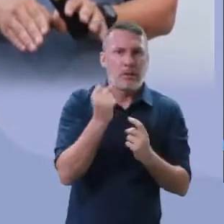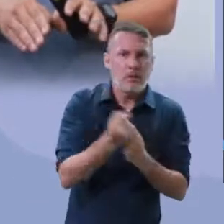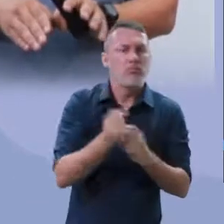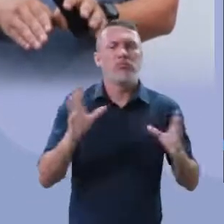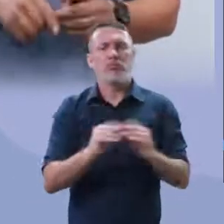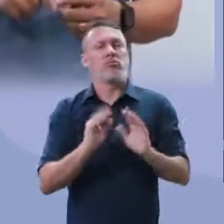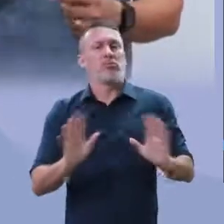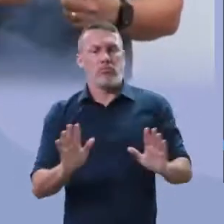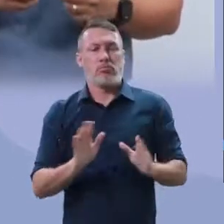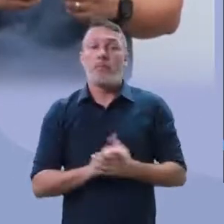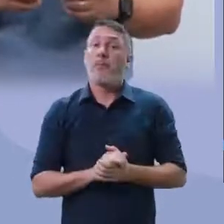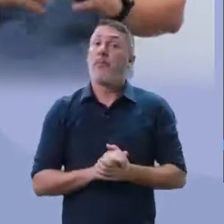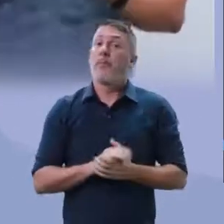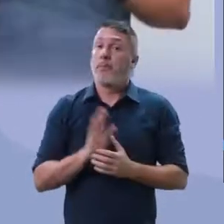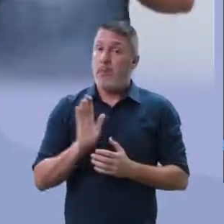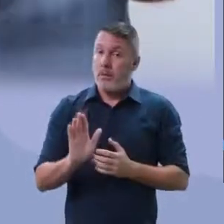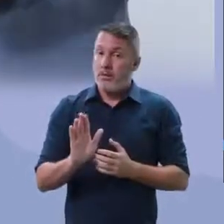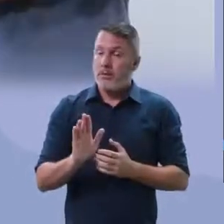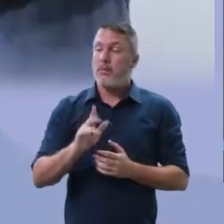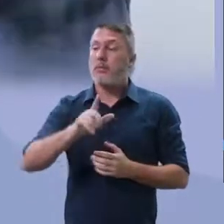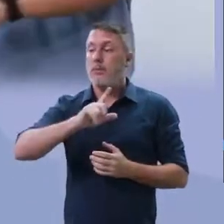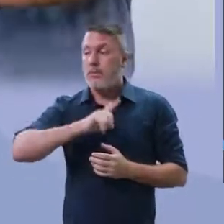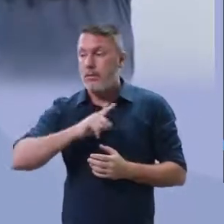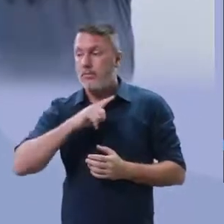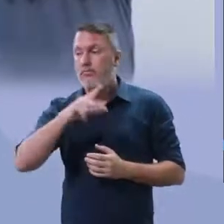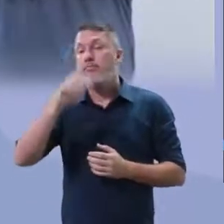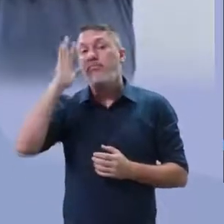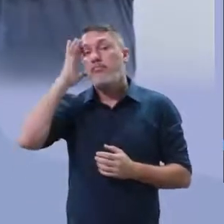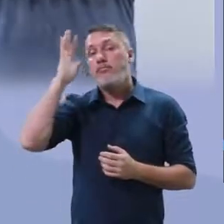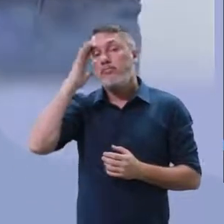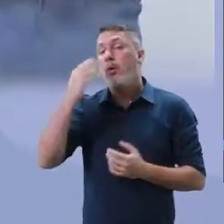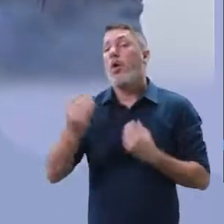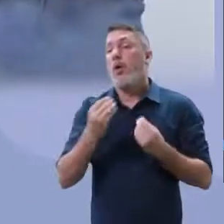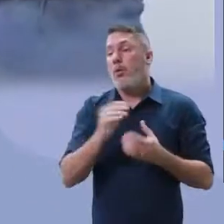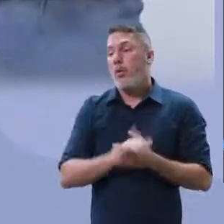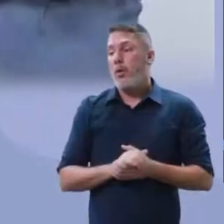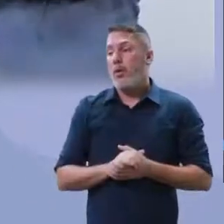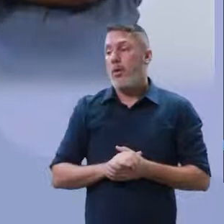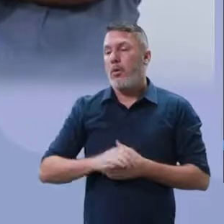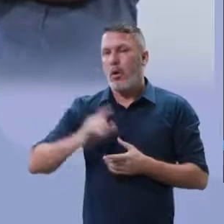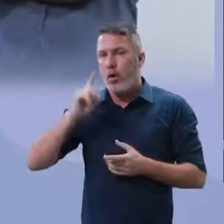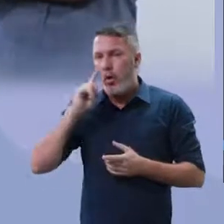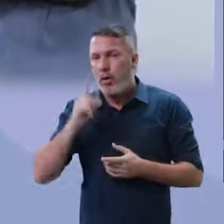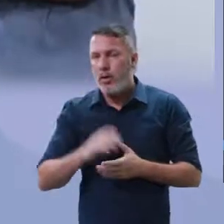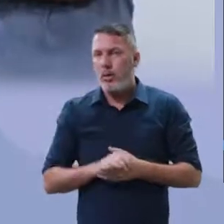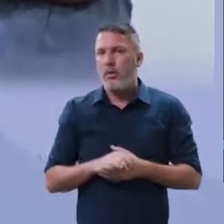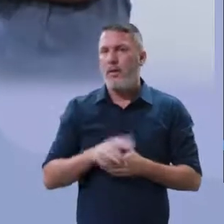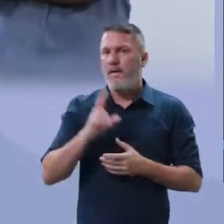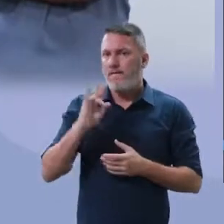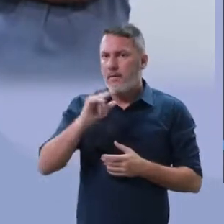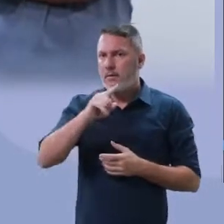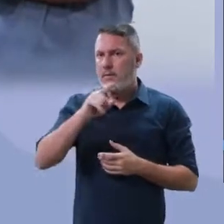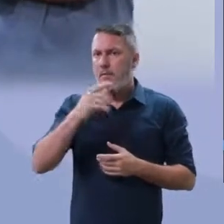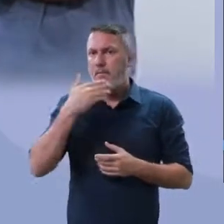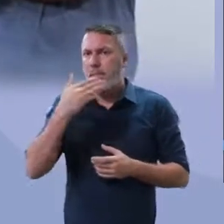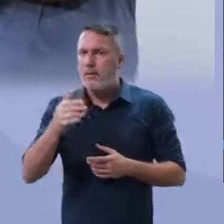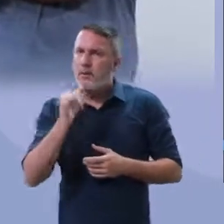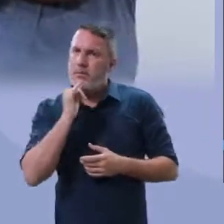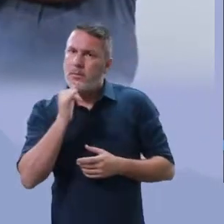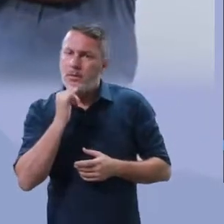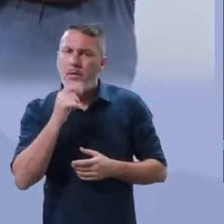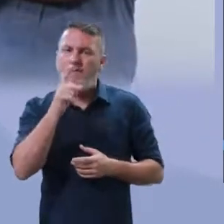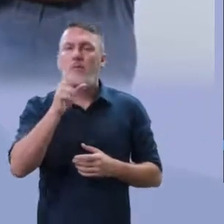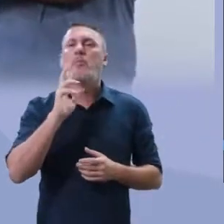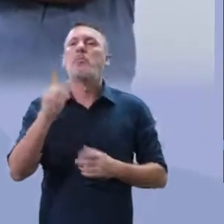isso. Só que, é só colocar as pessoas dentro de casa e acabou? Ó, acabou. Ninguém vai mandar mais conta para você. O